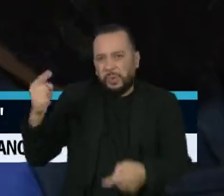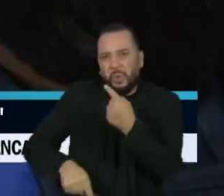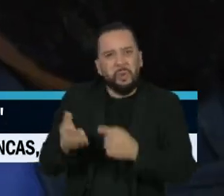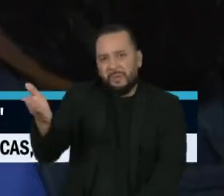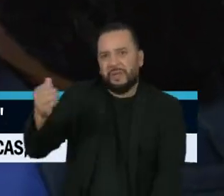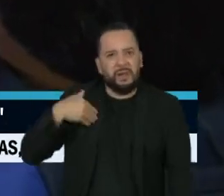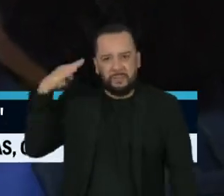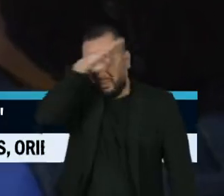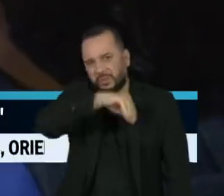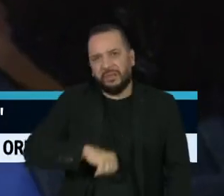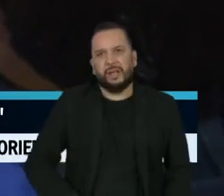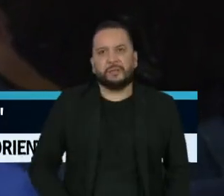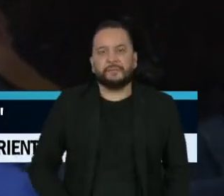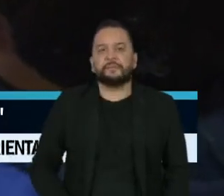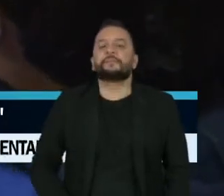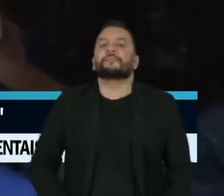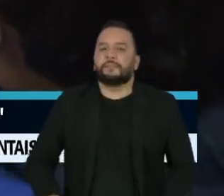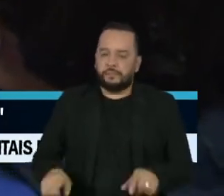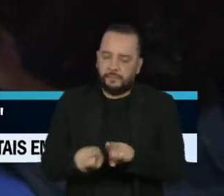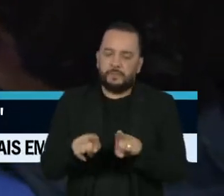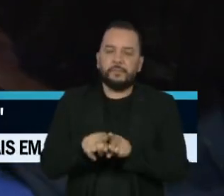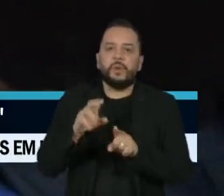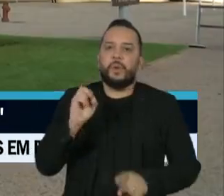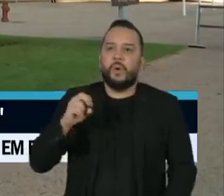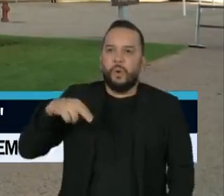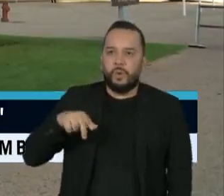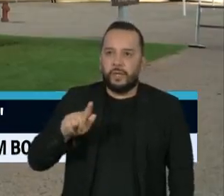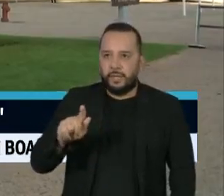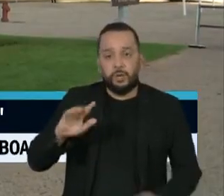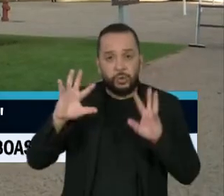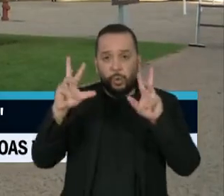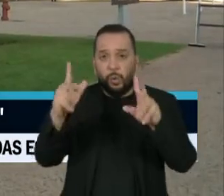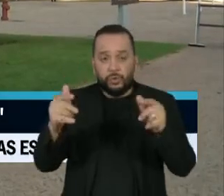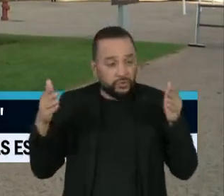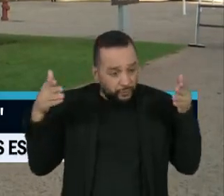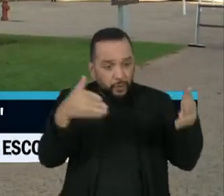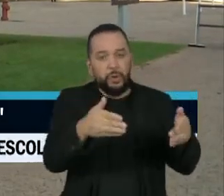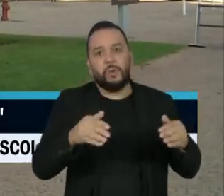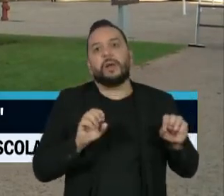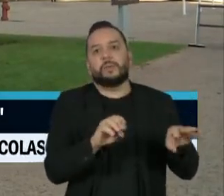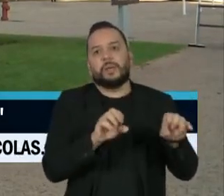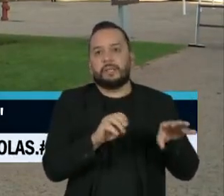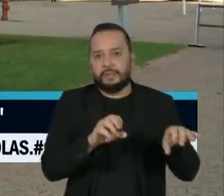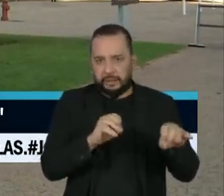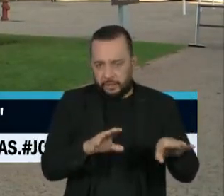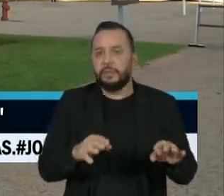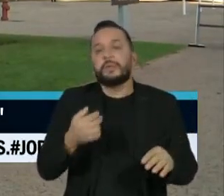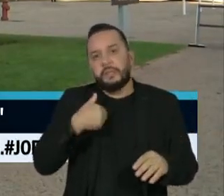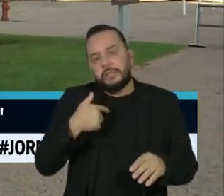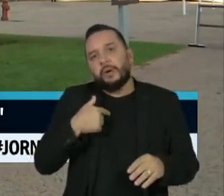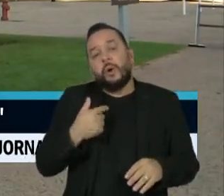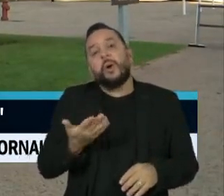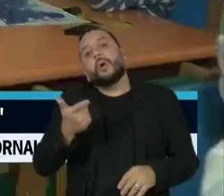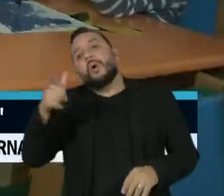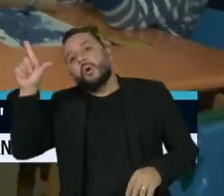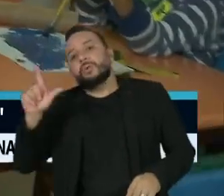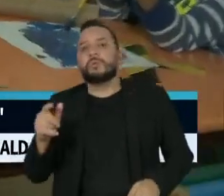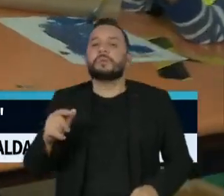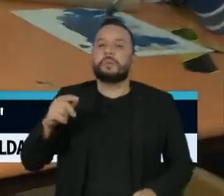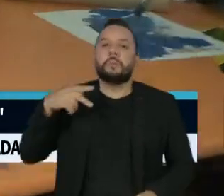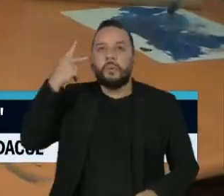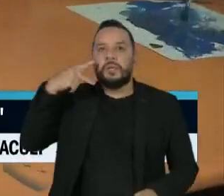Em um evento promovido pela ONG Todos pela Educação, outros políticos que também querem se credenciar para a vaga de presidente